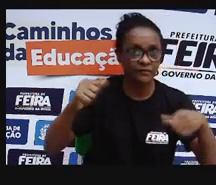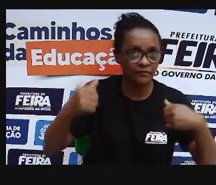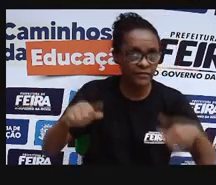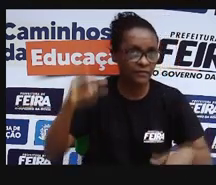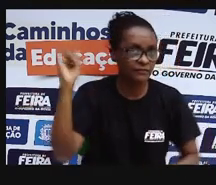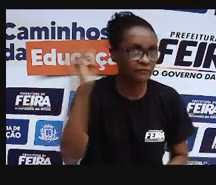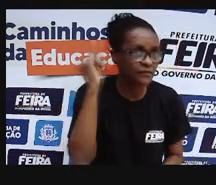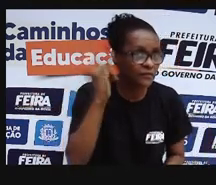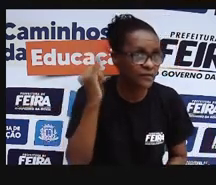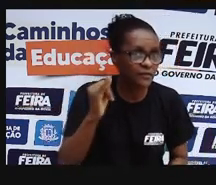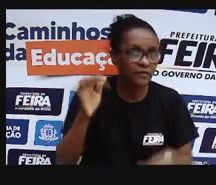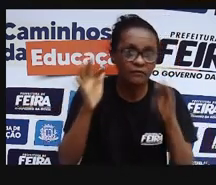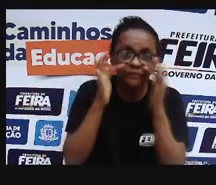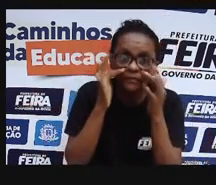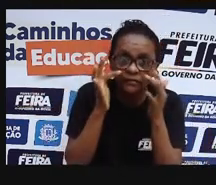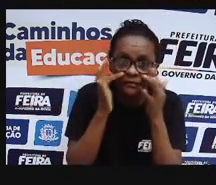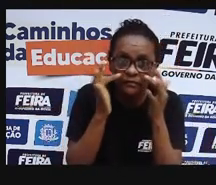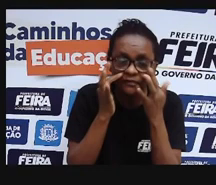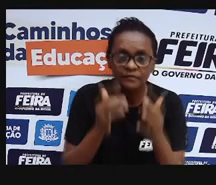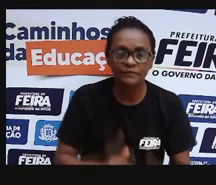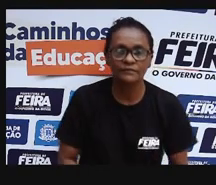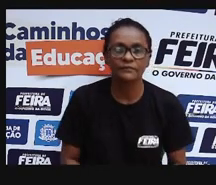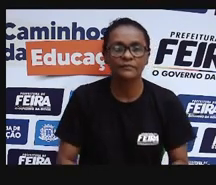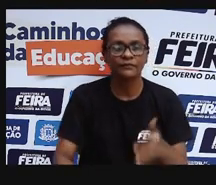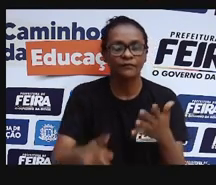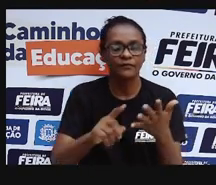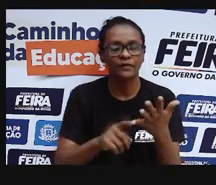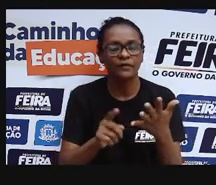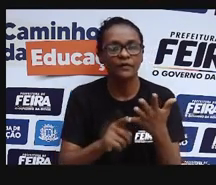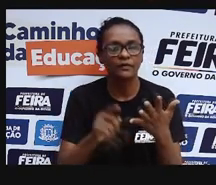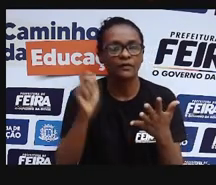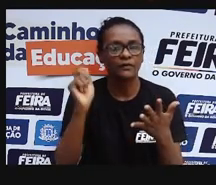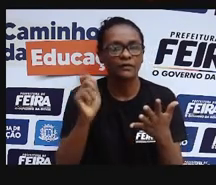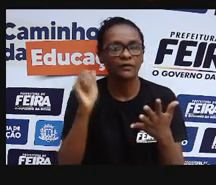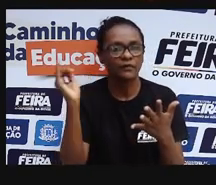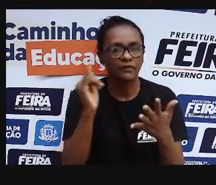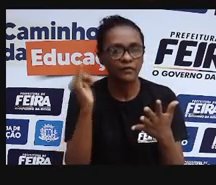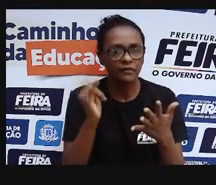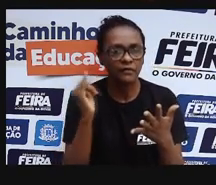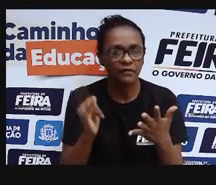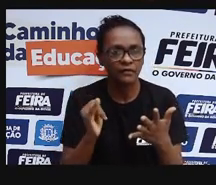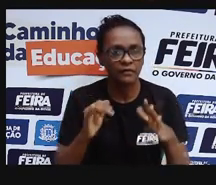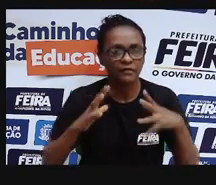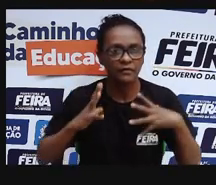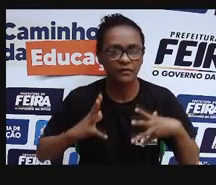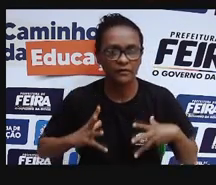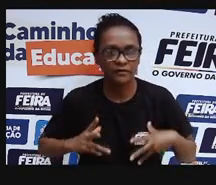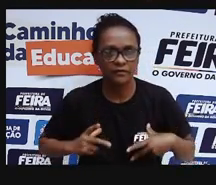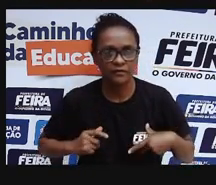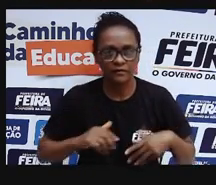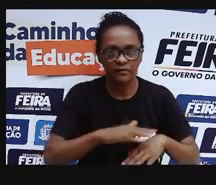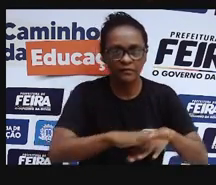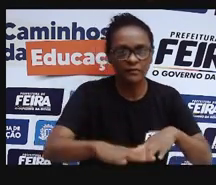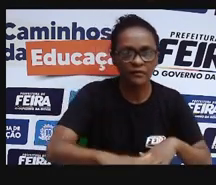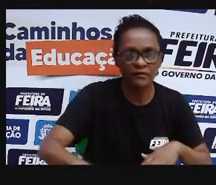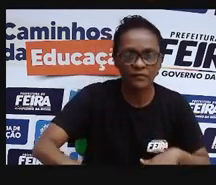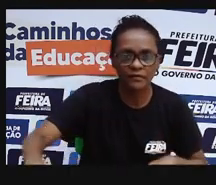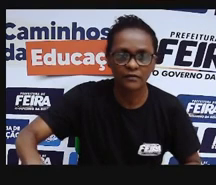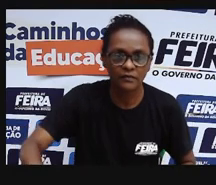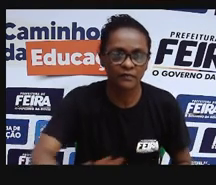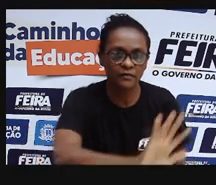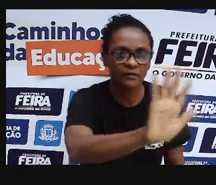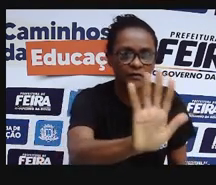Uma quinta medida preventiva que a gente precisa ter é limpar e desinfetar objetos e